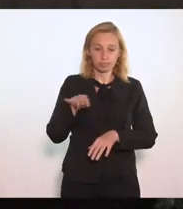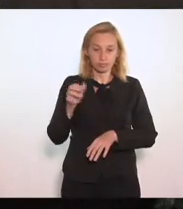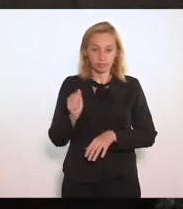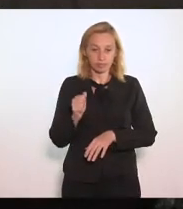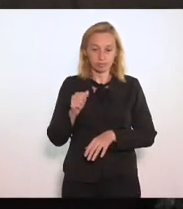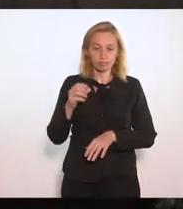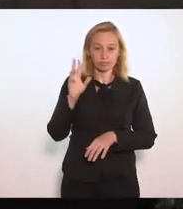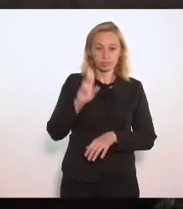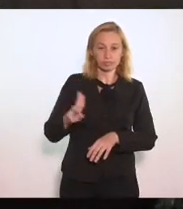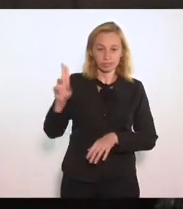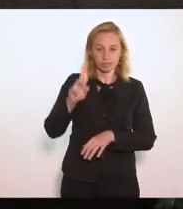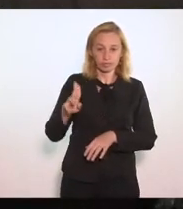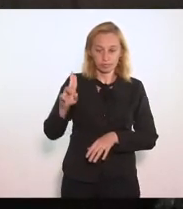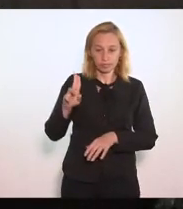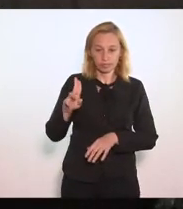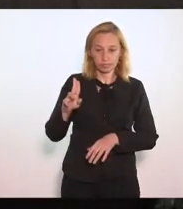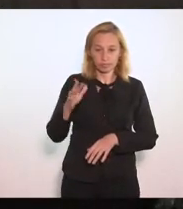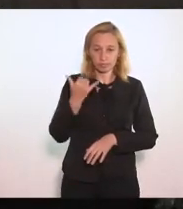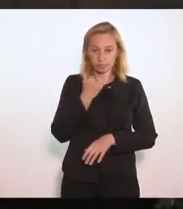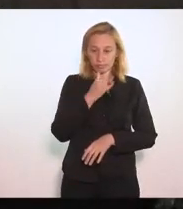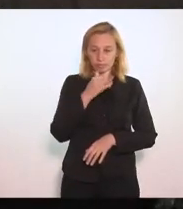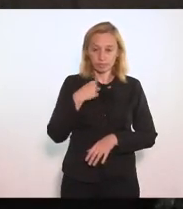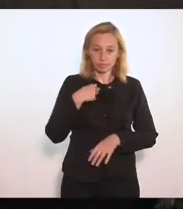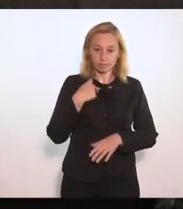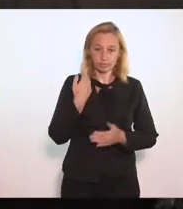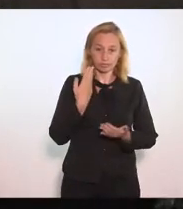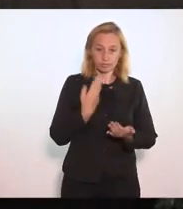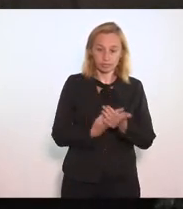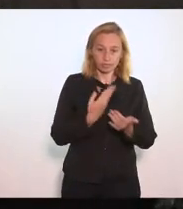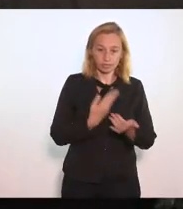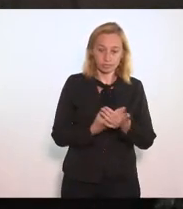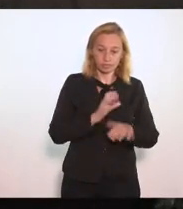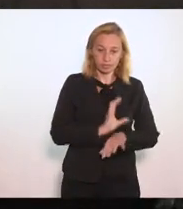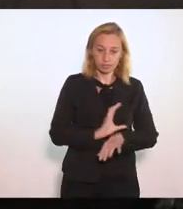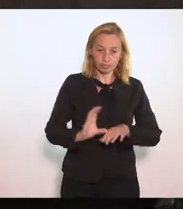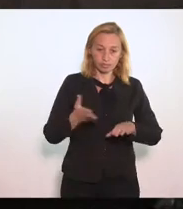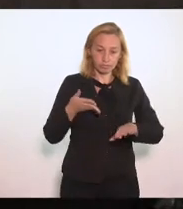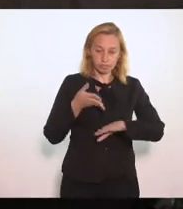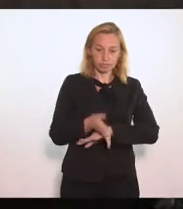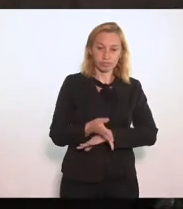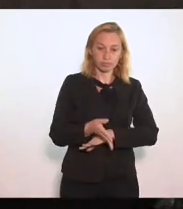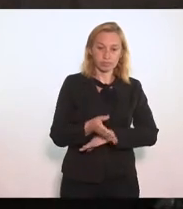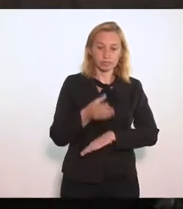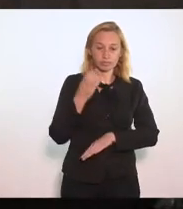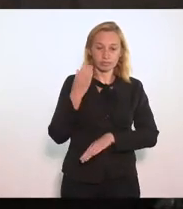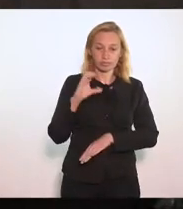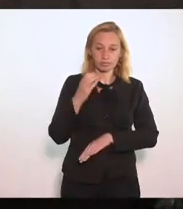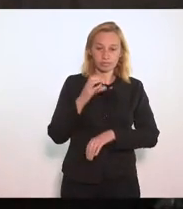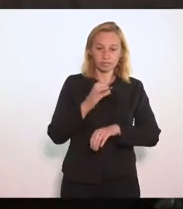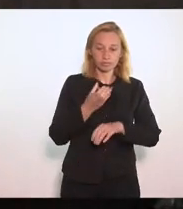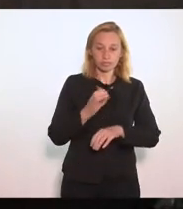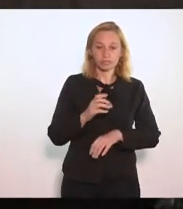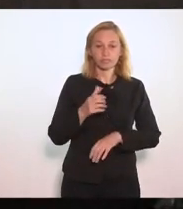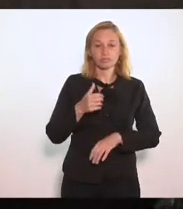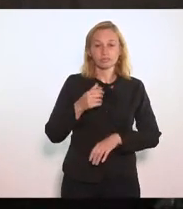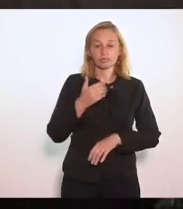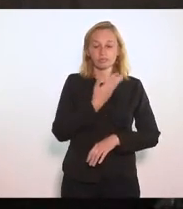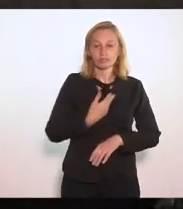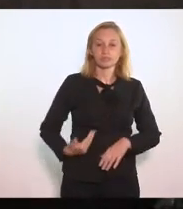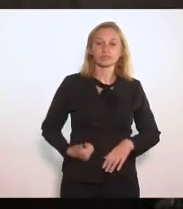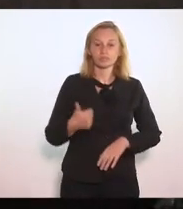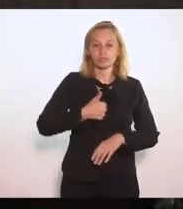Universidade Federal Fluminense Onde eu ingressei Por concurso público Em primeiro de agosto De 1990